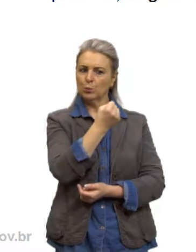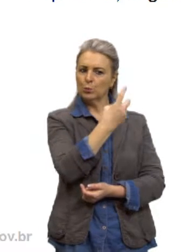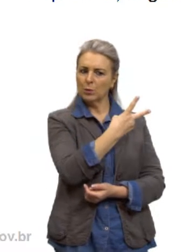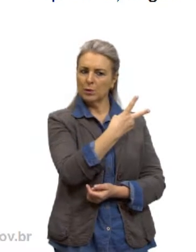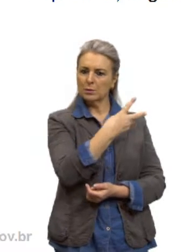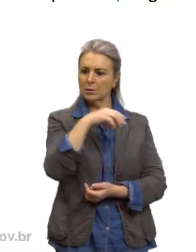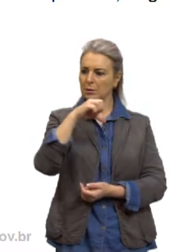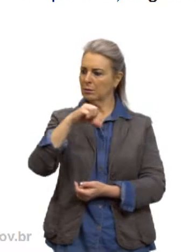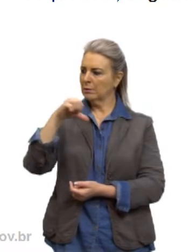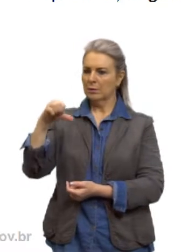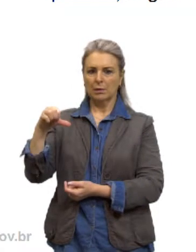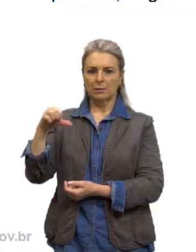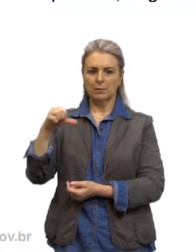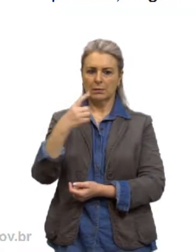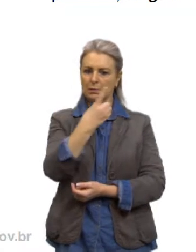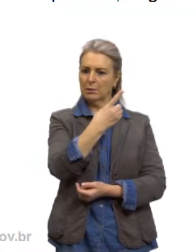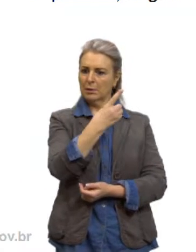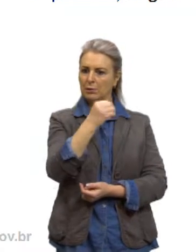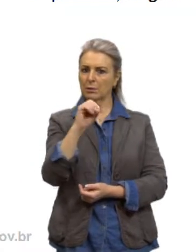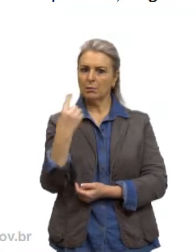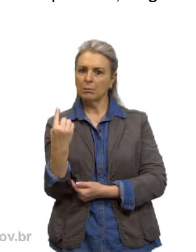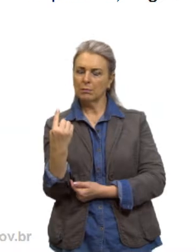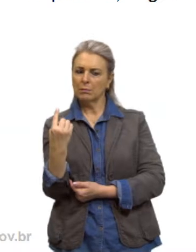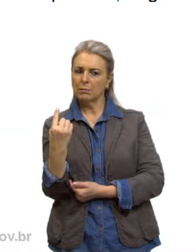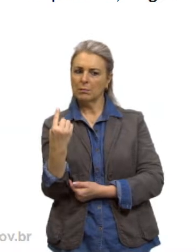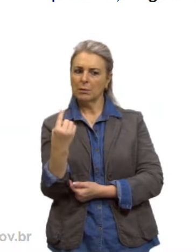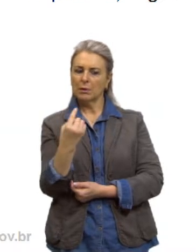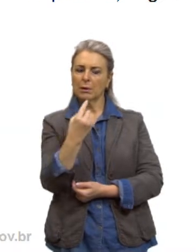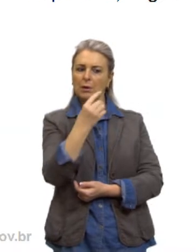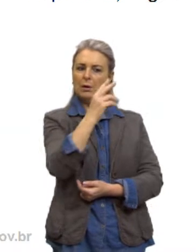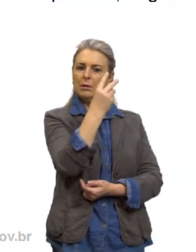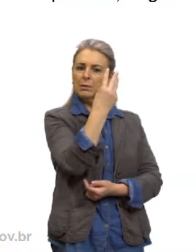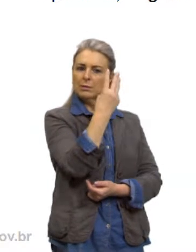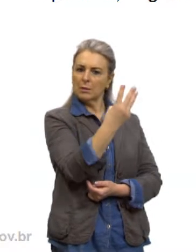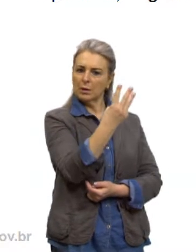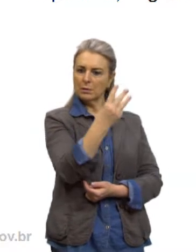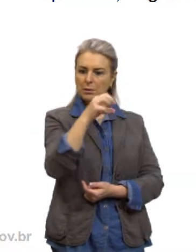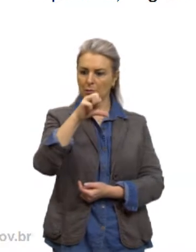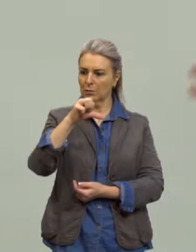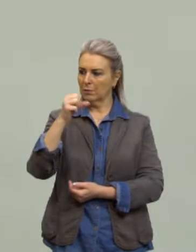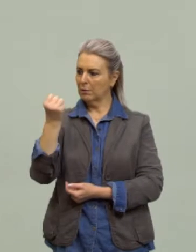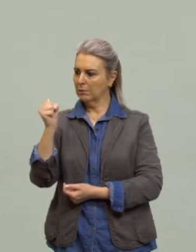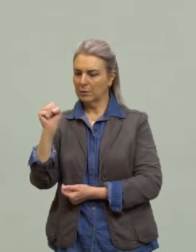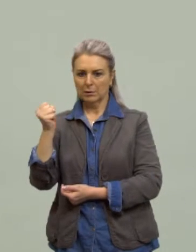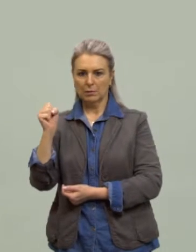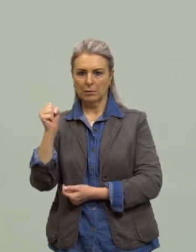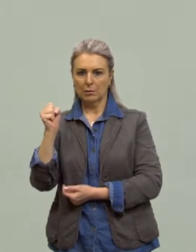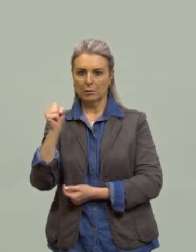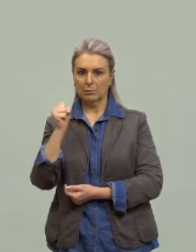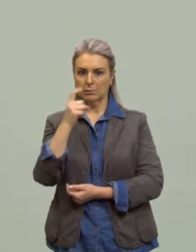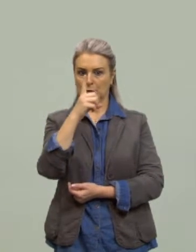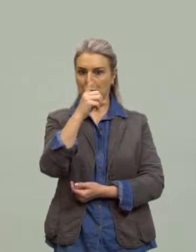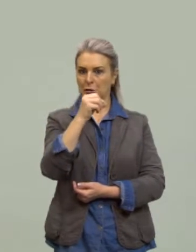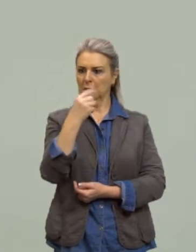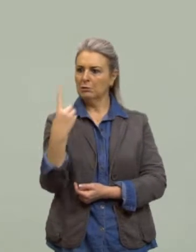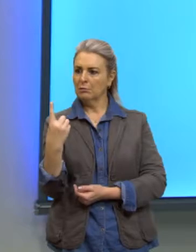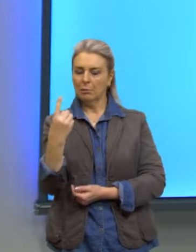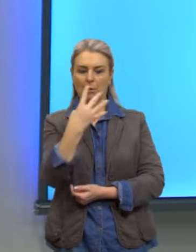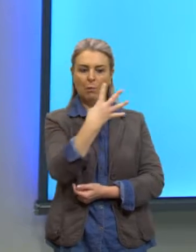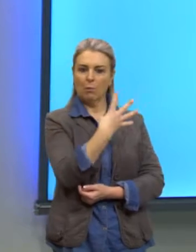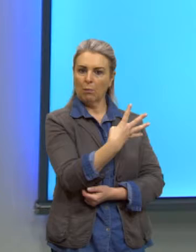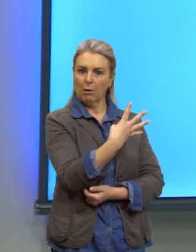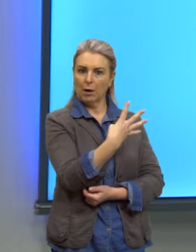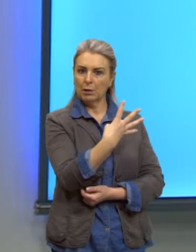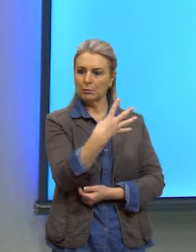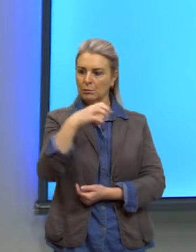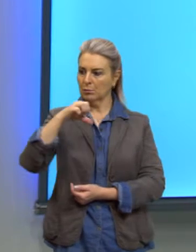99, deu 101. Somou o 3 com o número 98, deu 101. Somou o 4 com o número